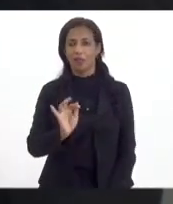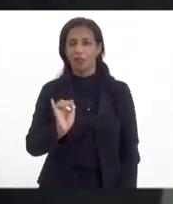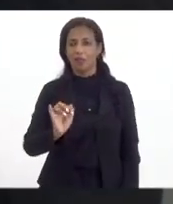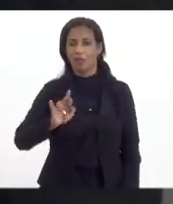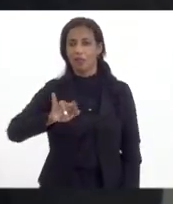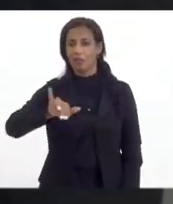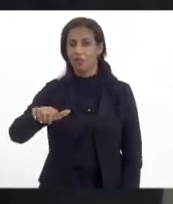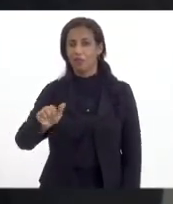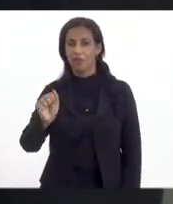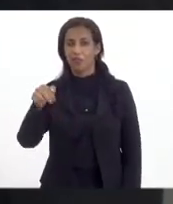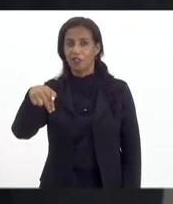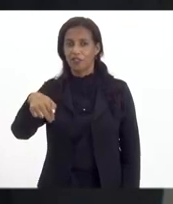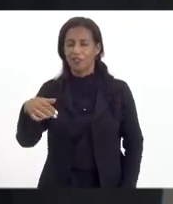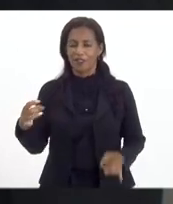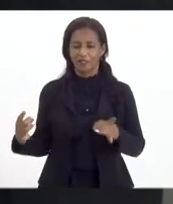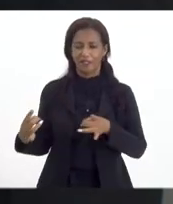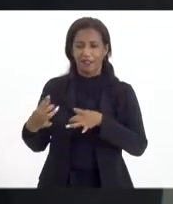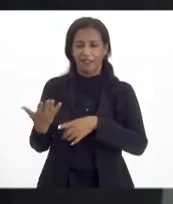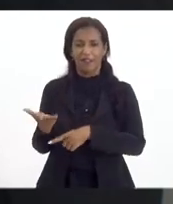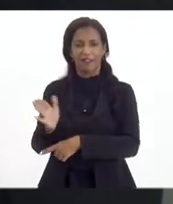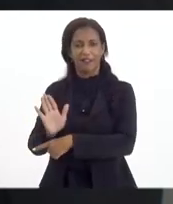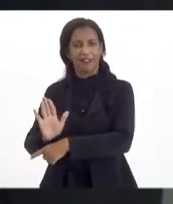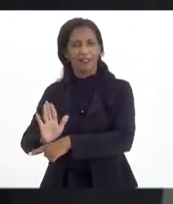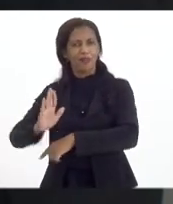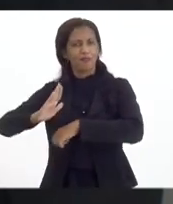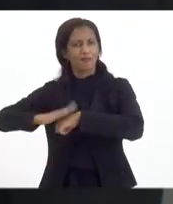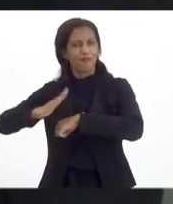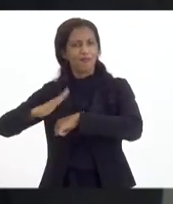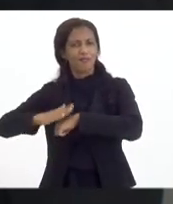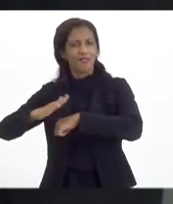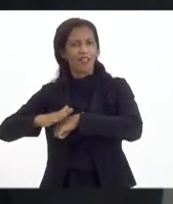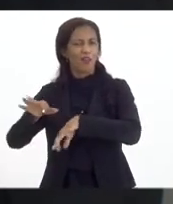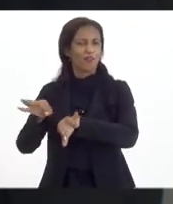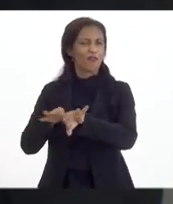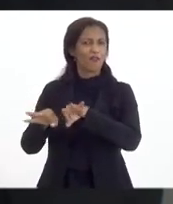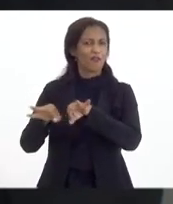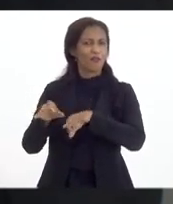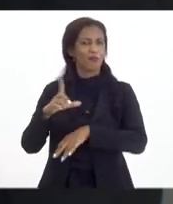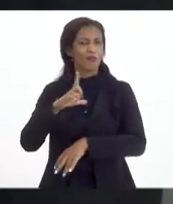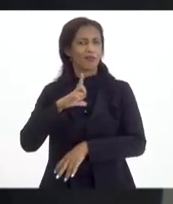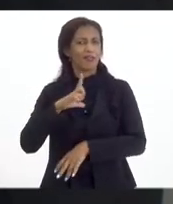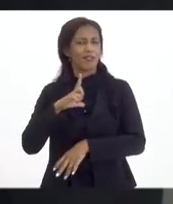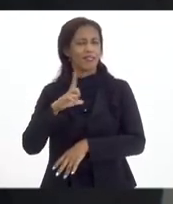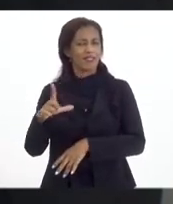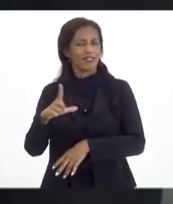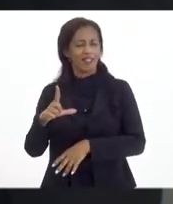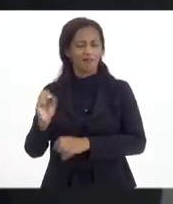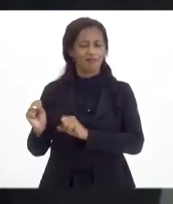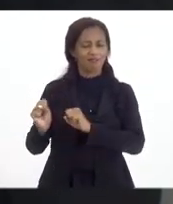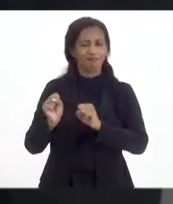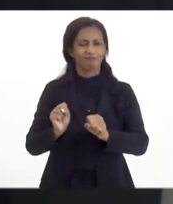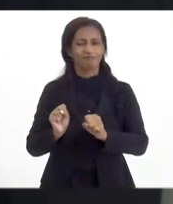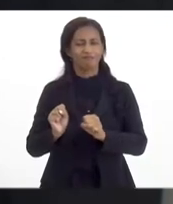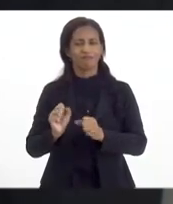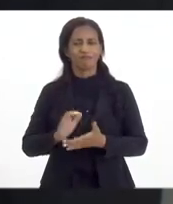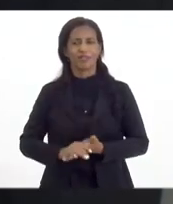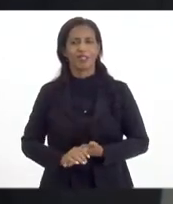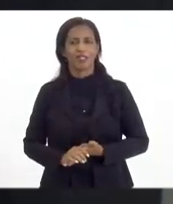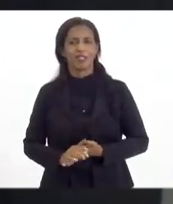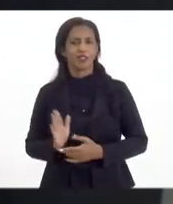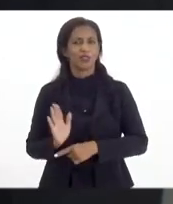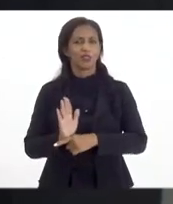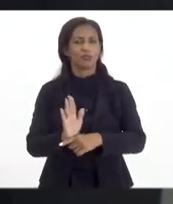está à disposição para contribuir ainda mais com medidas que tenham o potencial de destravar a nossa